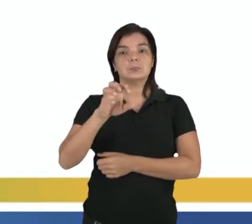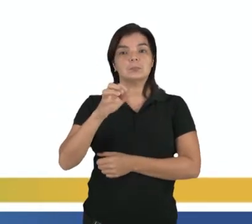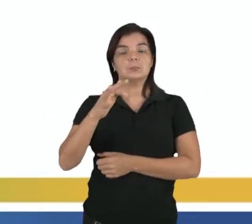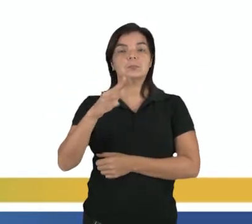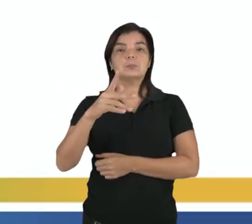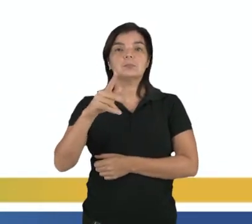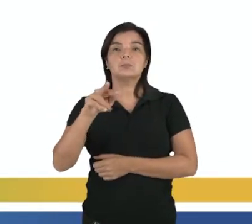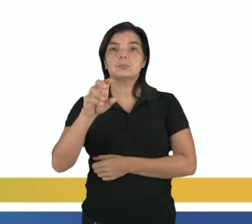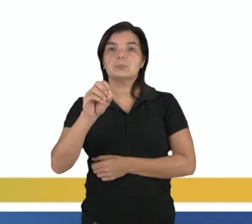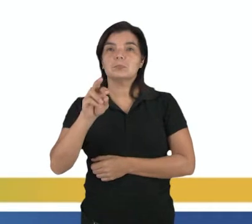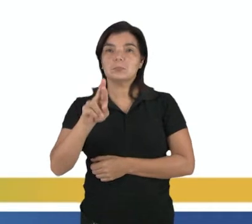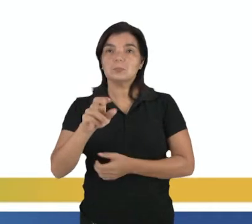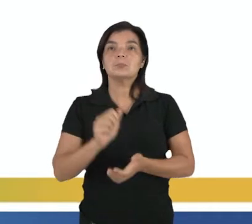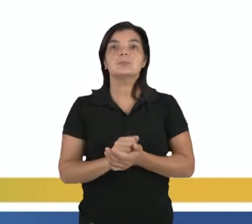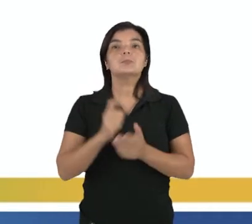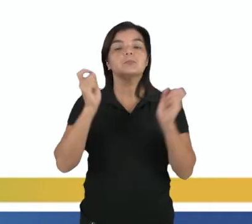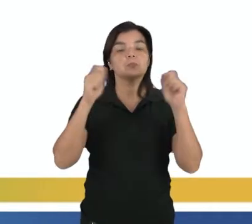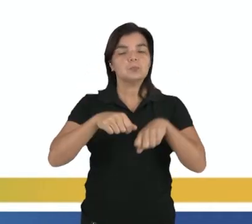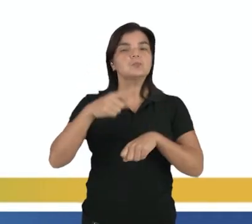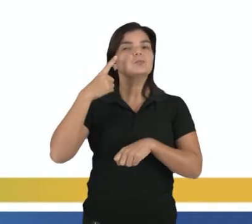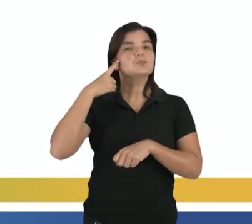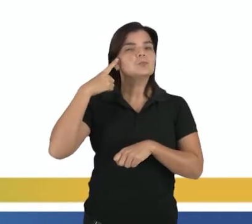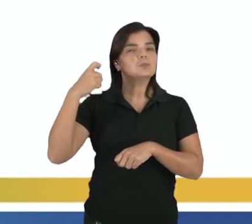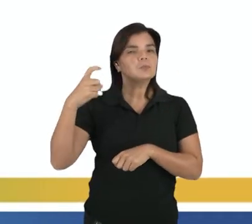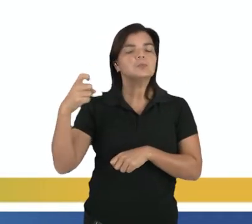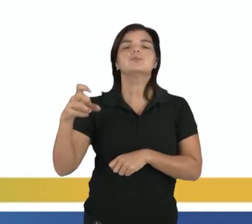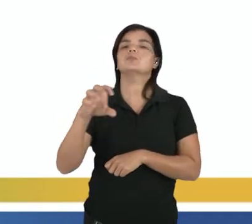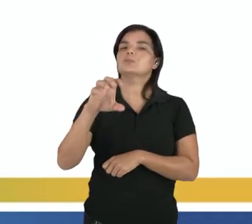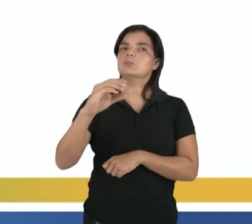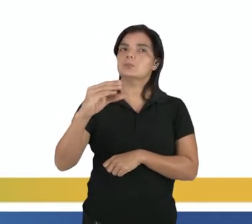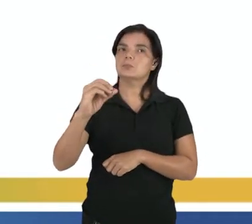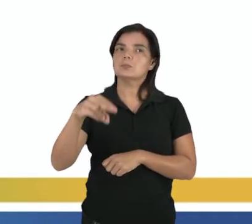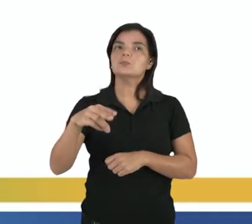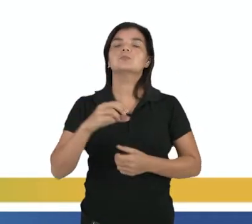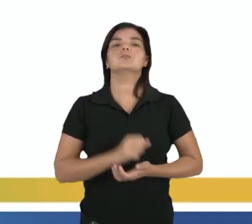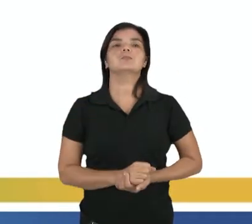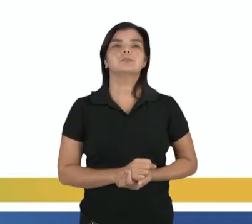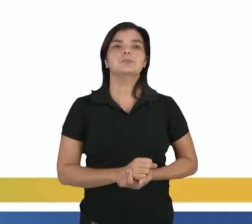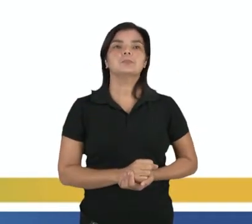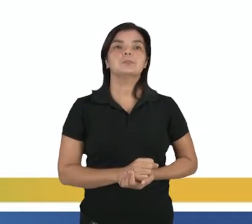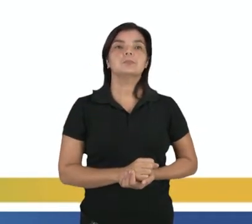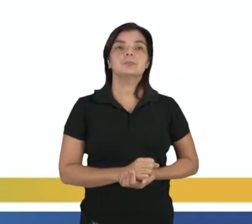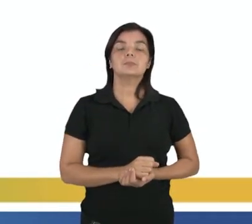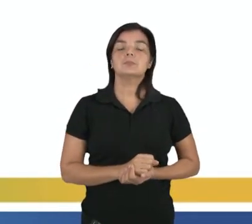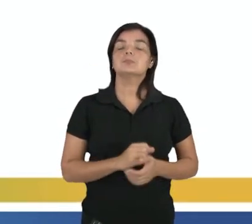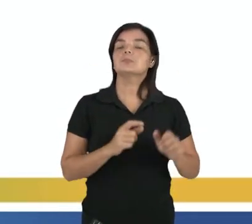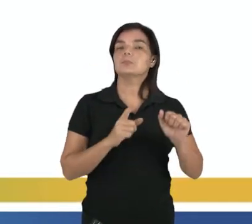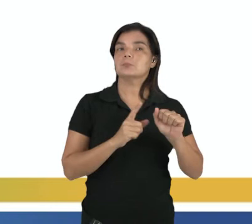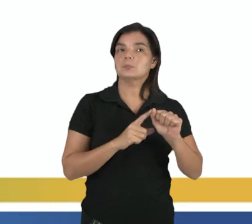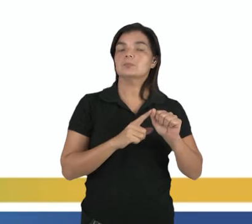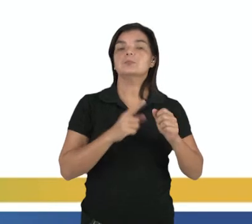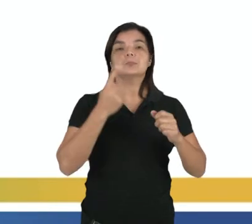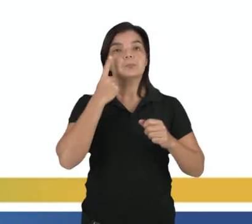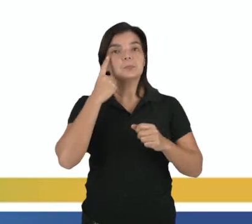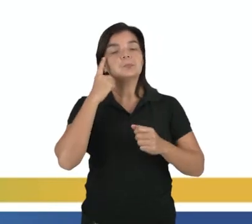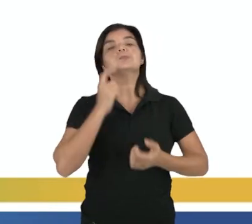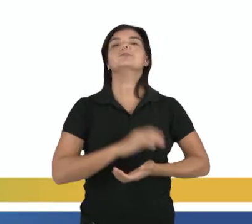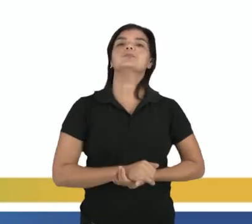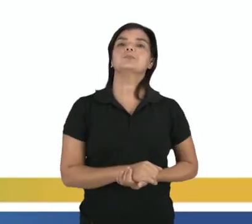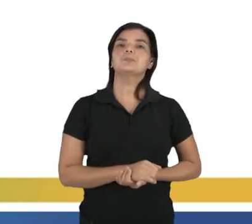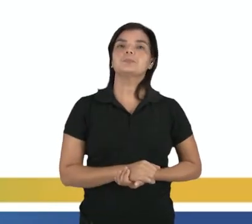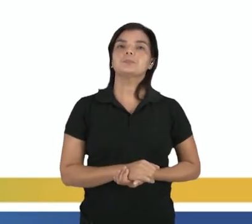refletor para que se possa distinguir o eco do som emitido? E aqui ele dá algumas opções. Beleza, vamos lá.